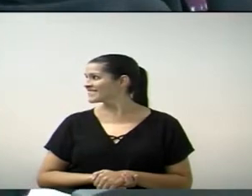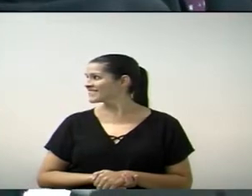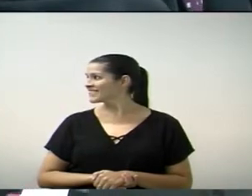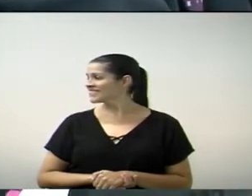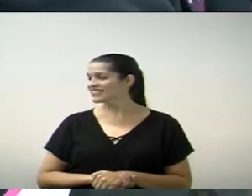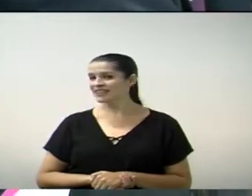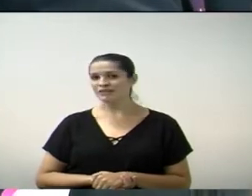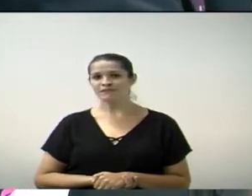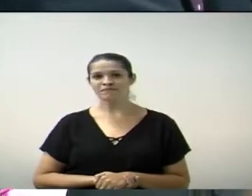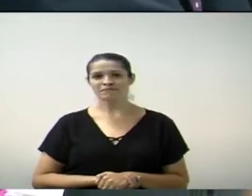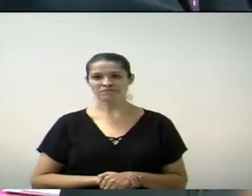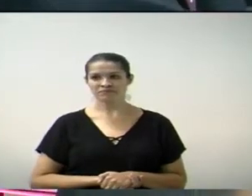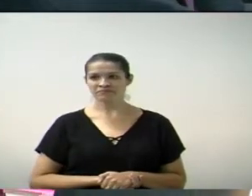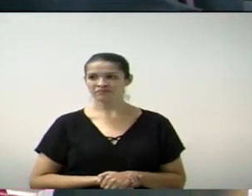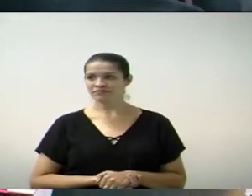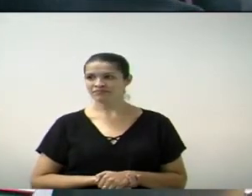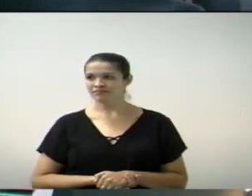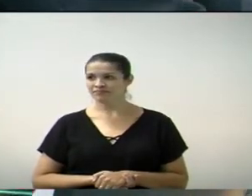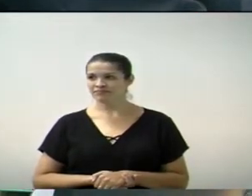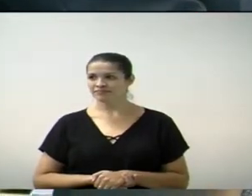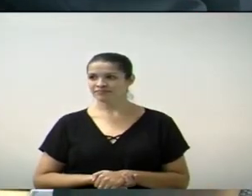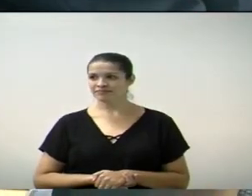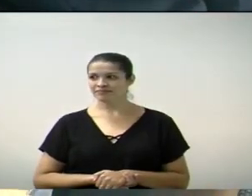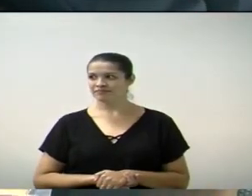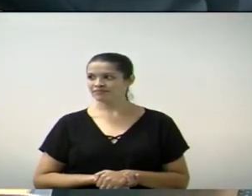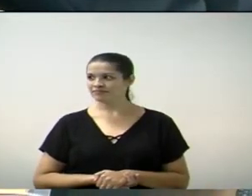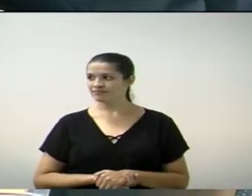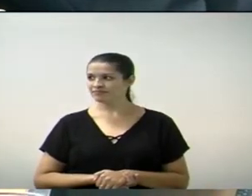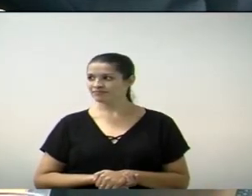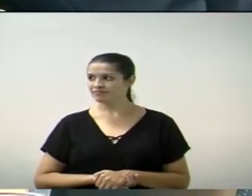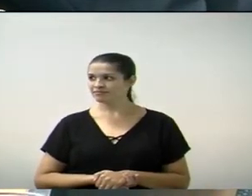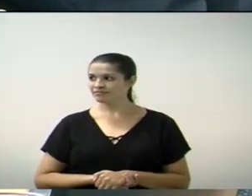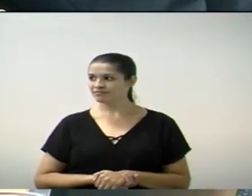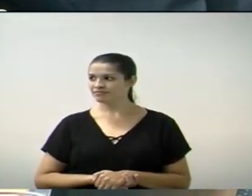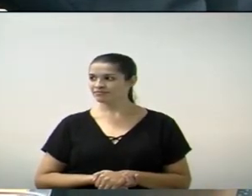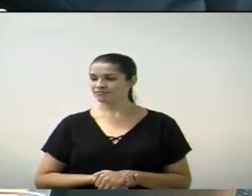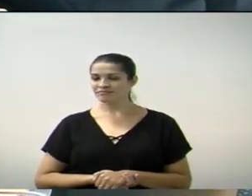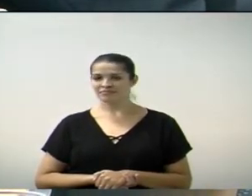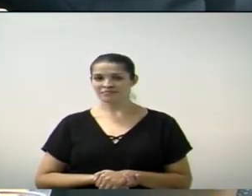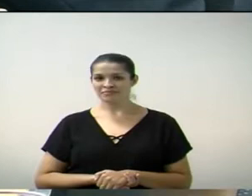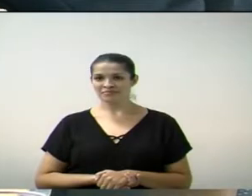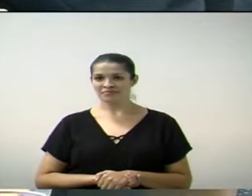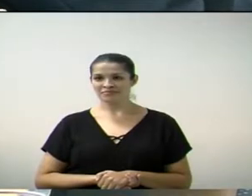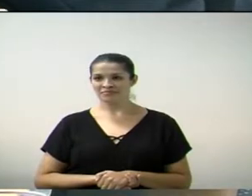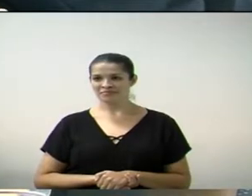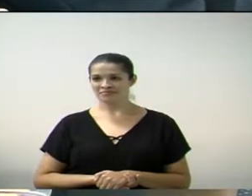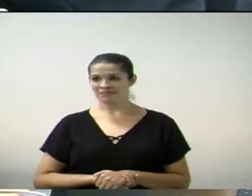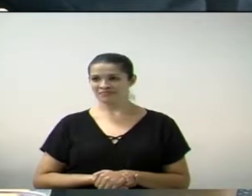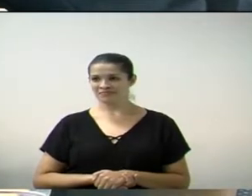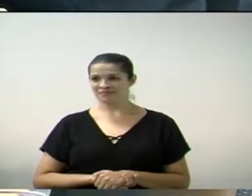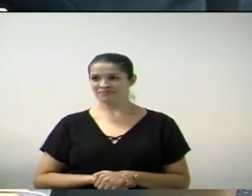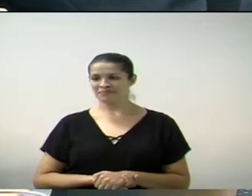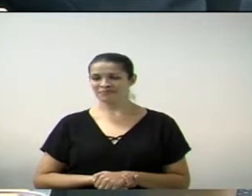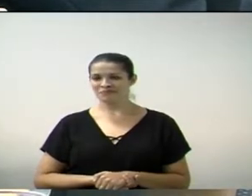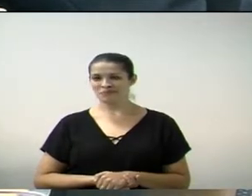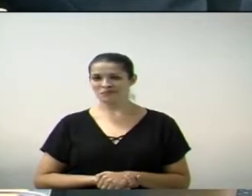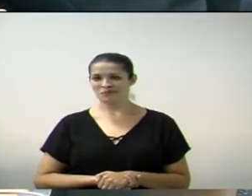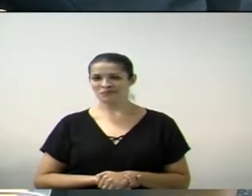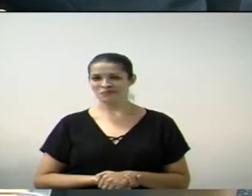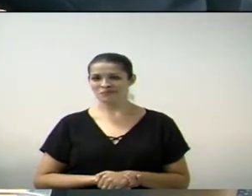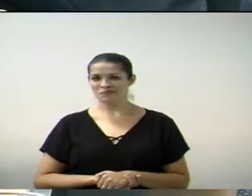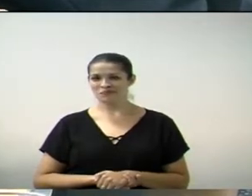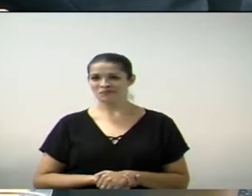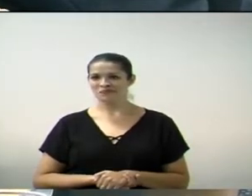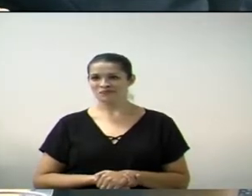para a instalação e manutenção das varas da comarca de Paulínia, a concessão administrativa de uso de